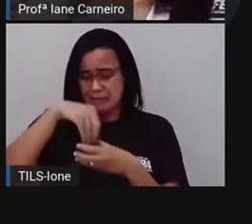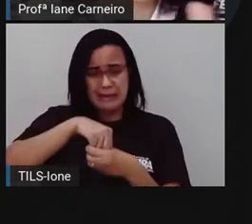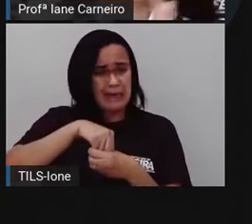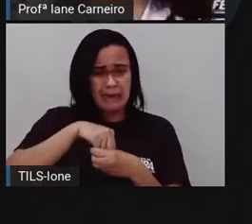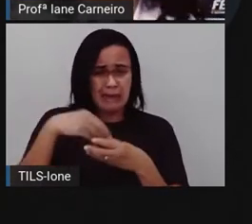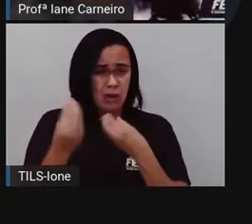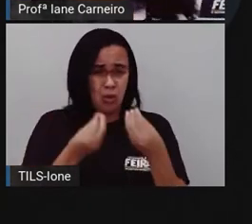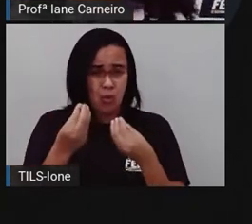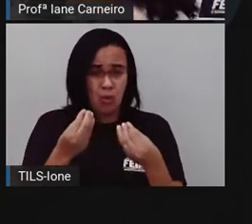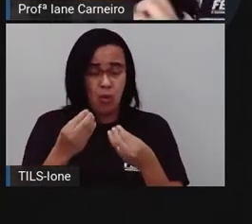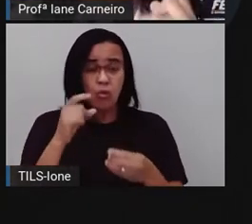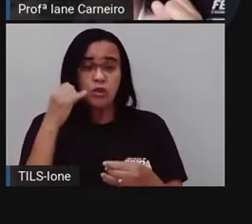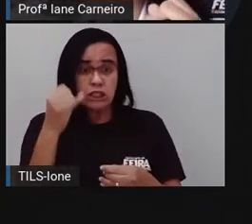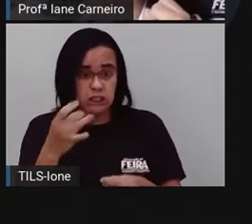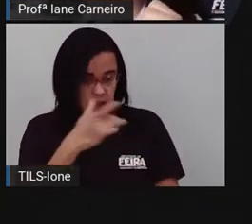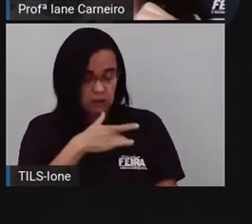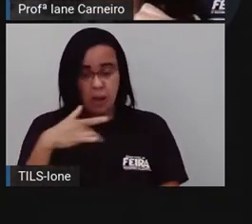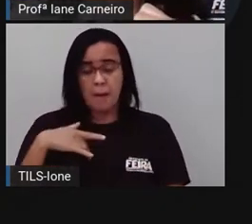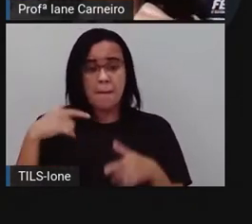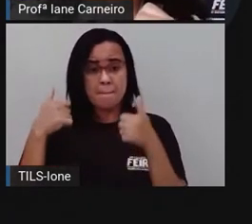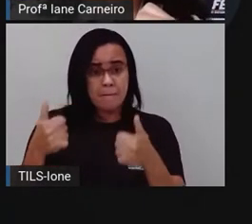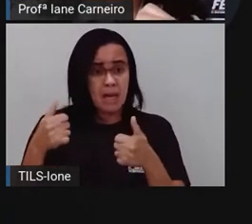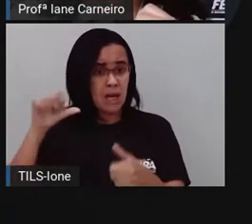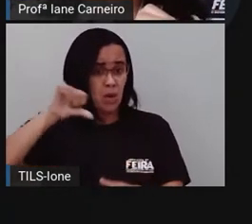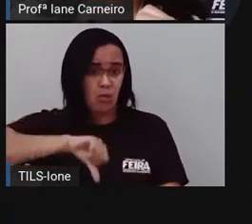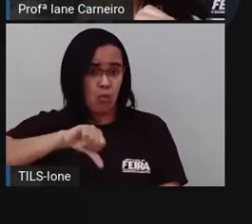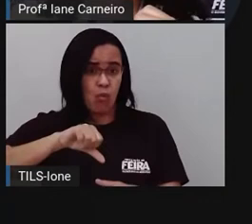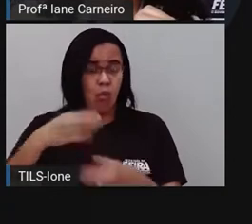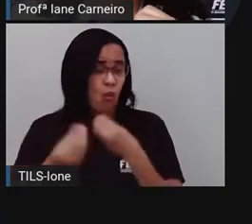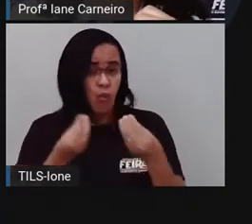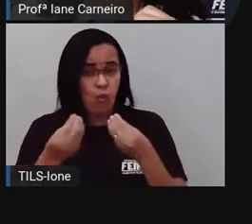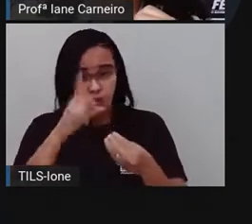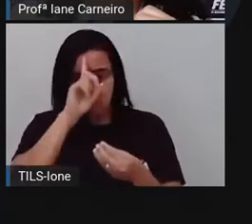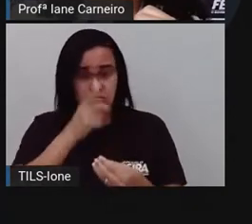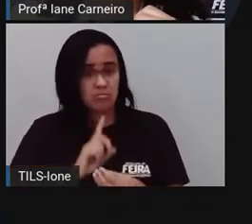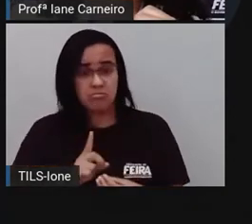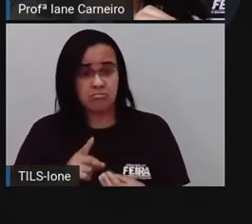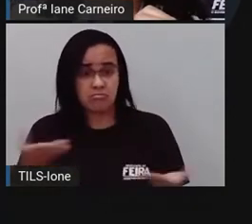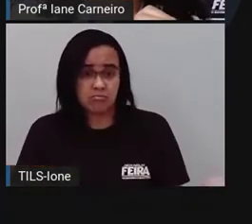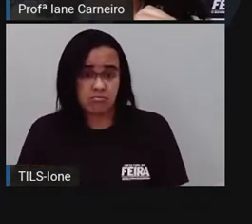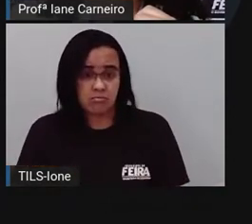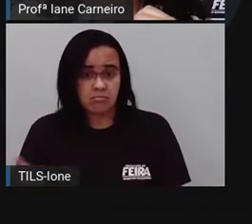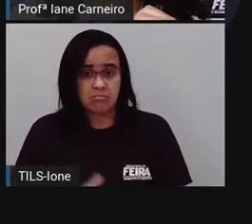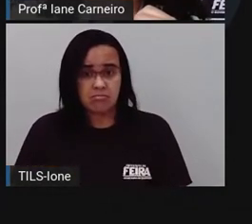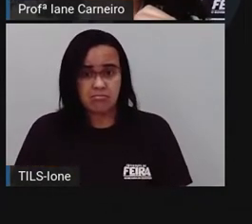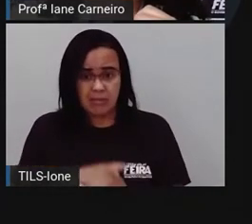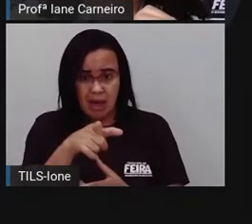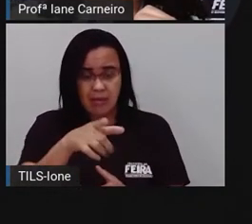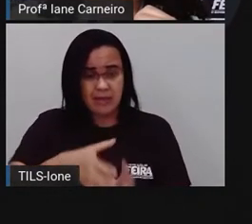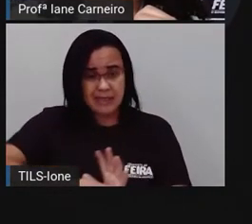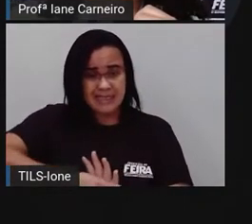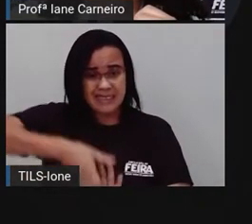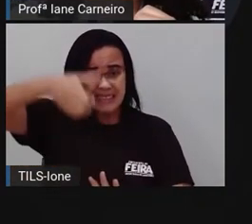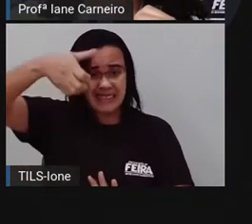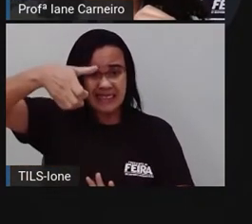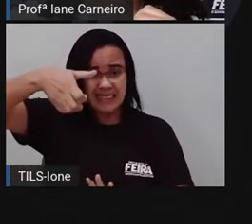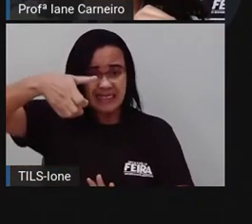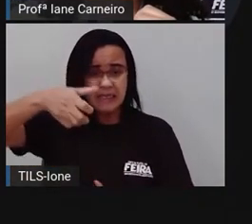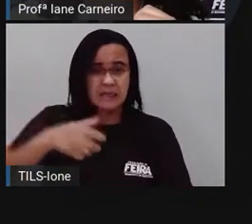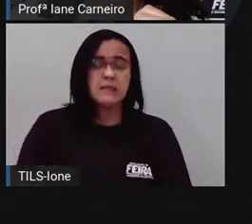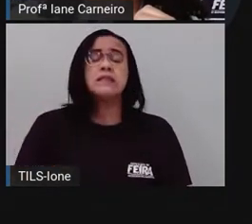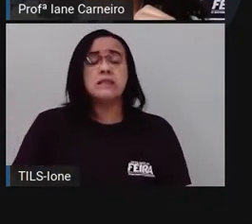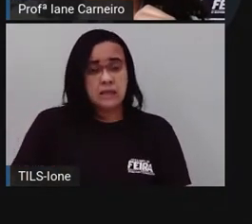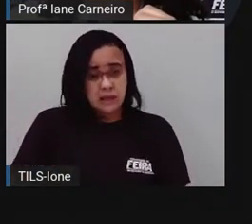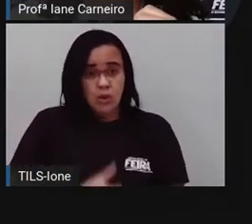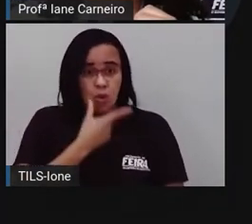estava bem de saúde ou não, né? E aí, ó... O animal aqui sendo resgatado, ó... Pelos bombeiros...